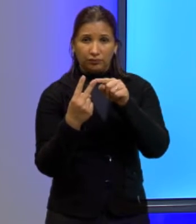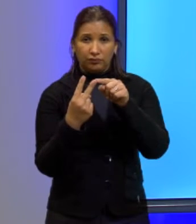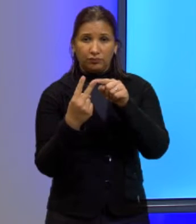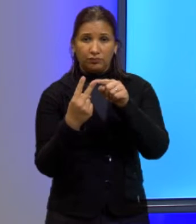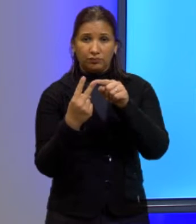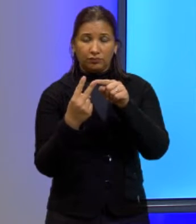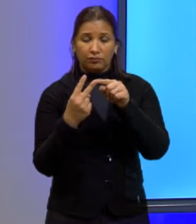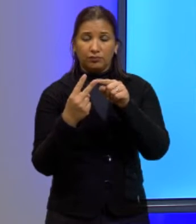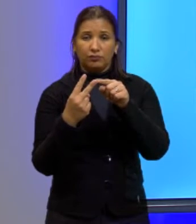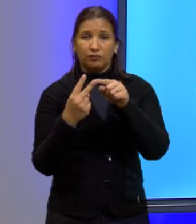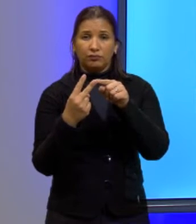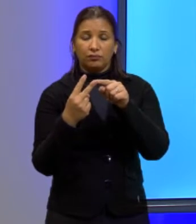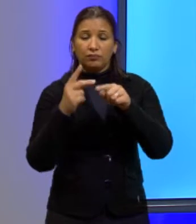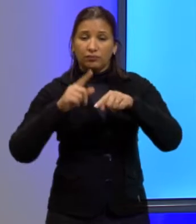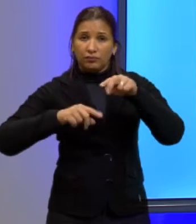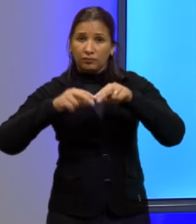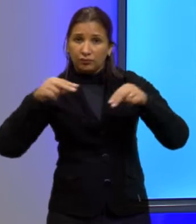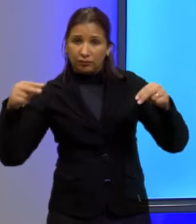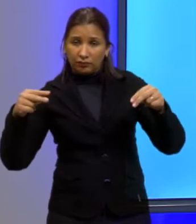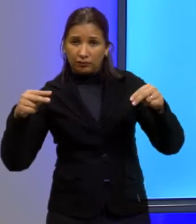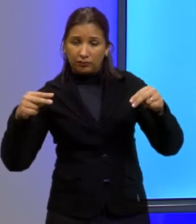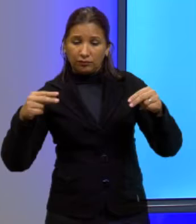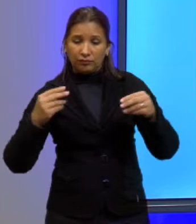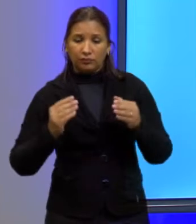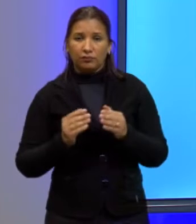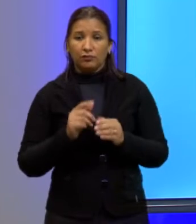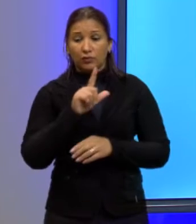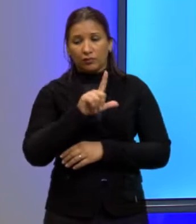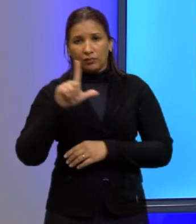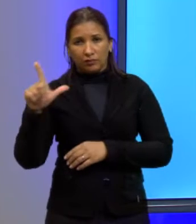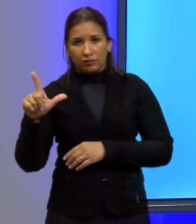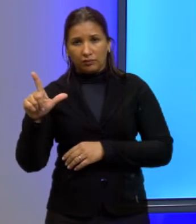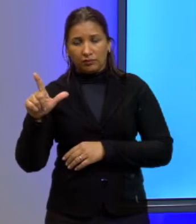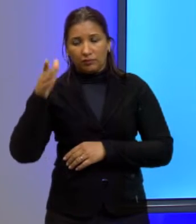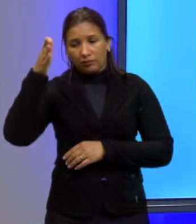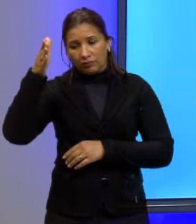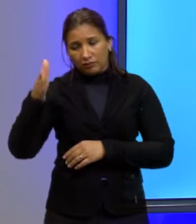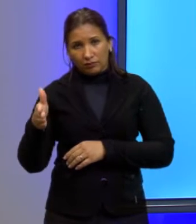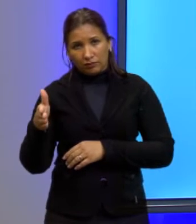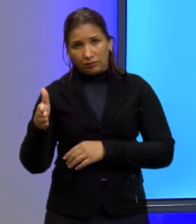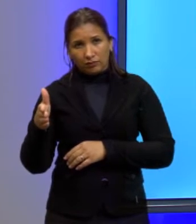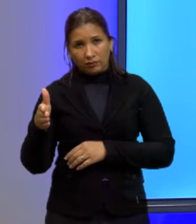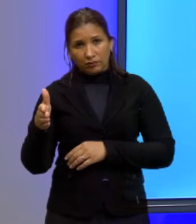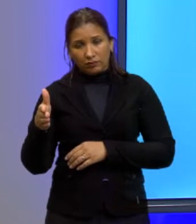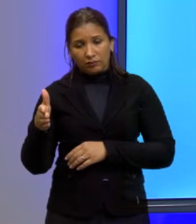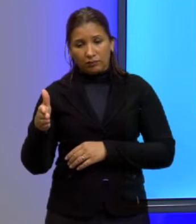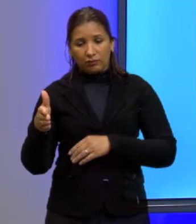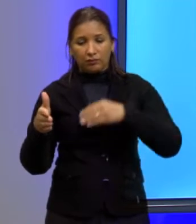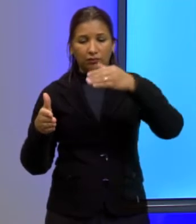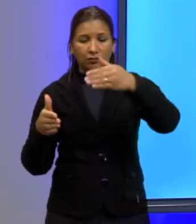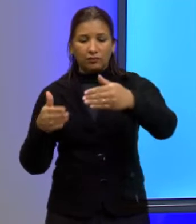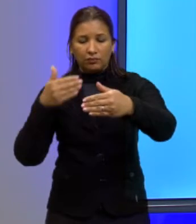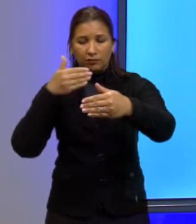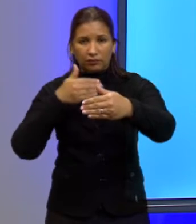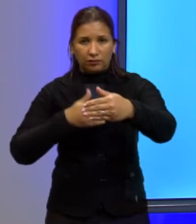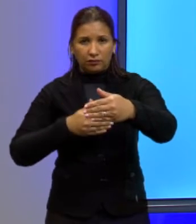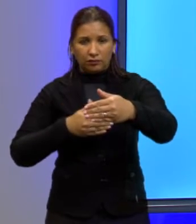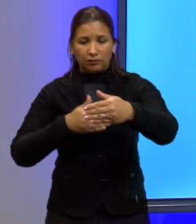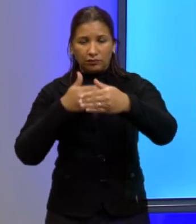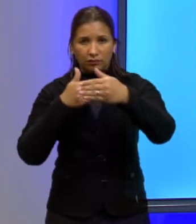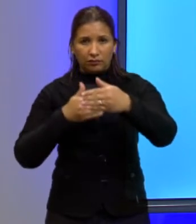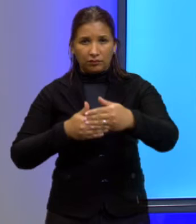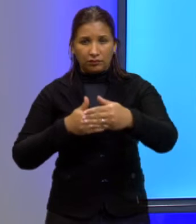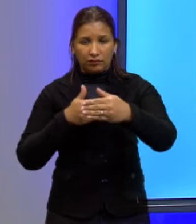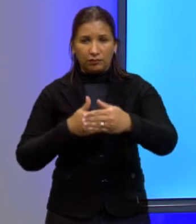palco. O é lado paralelo ao palco? É o lado aqui abaixo. Certo? Esse é paralelo ao